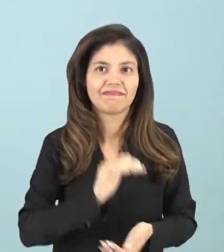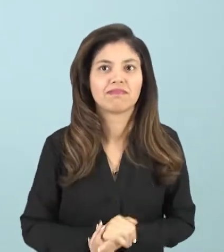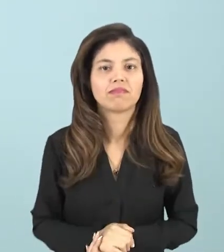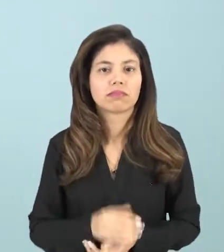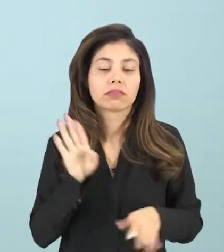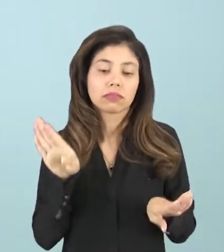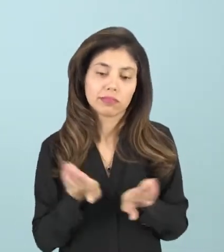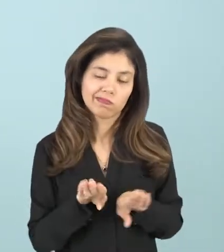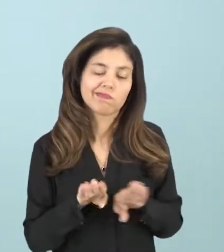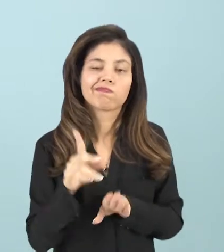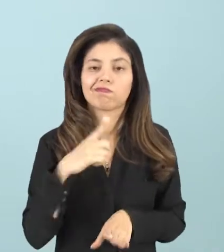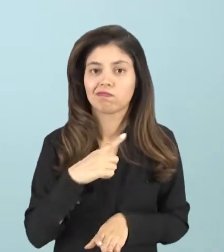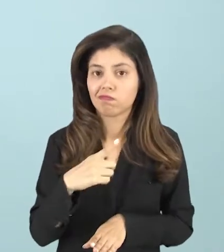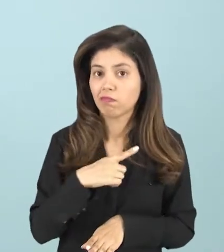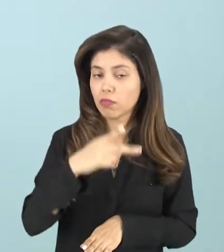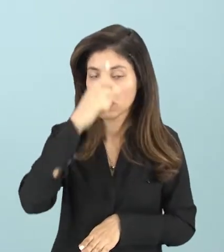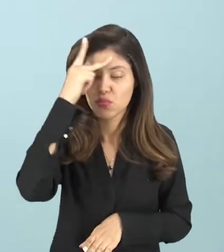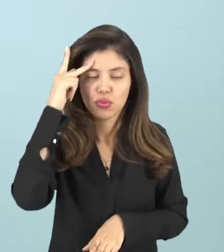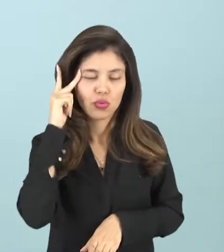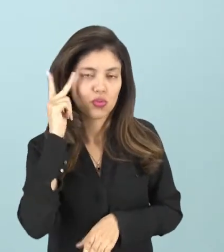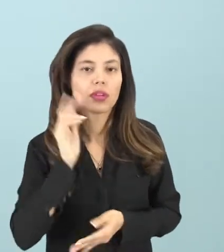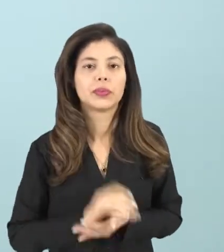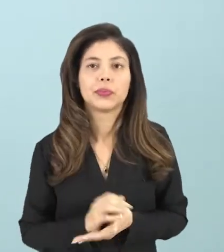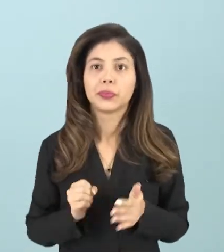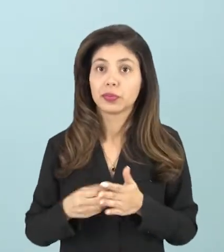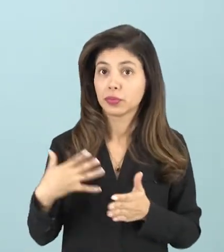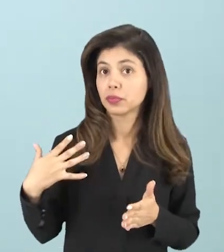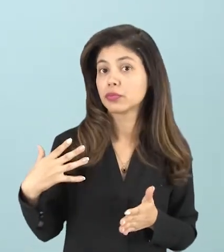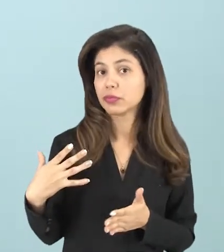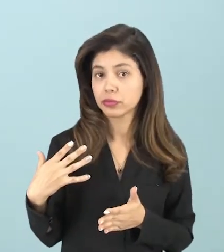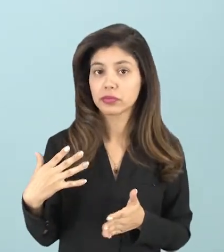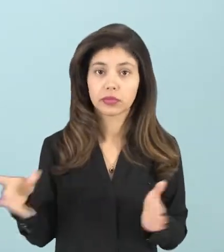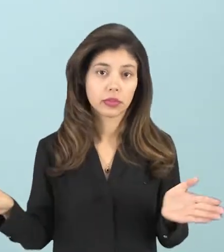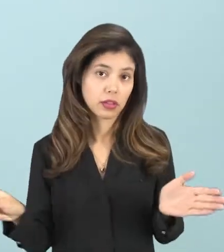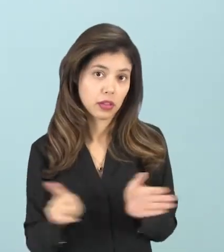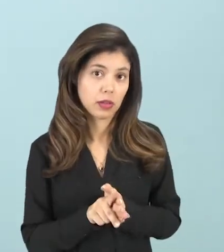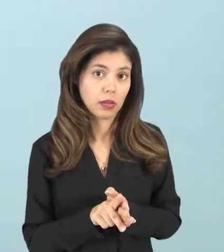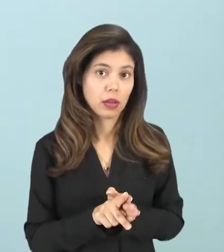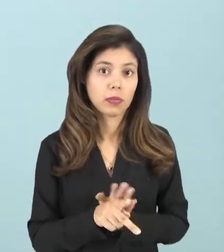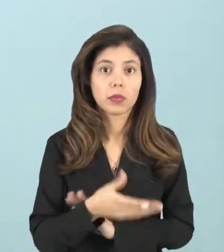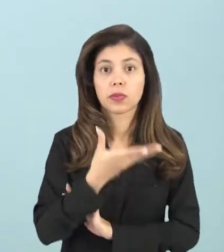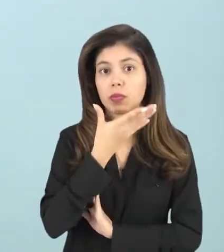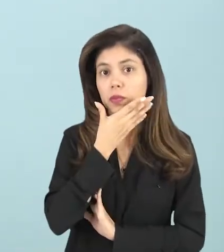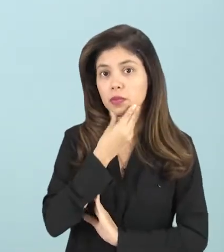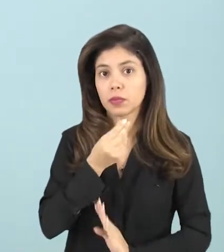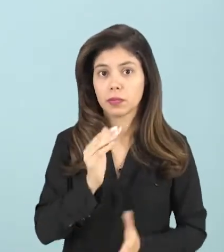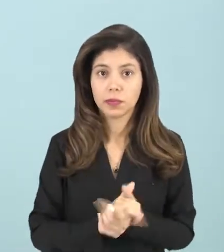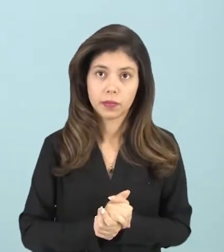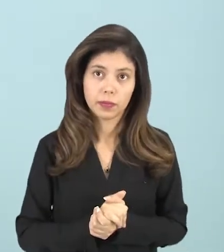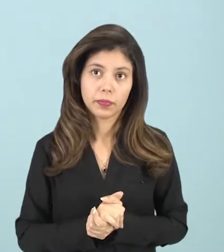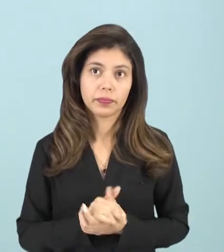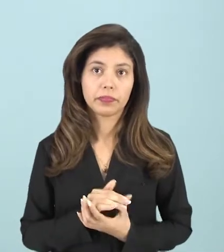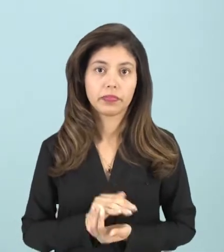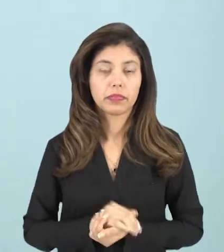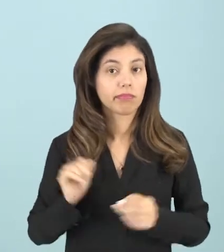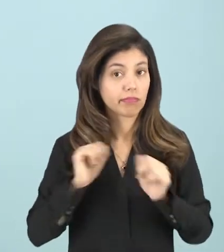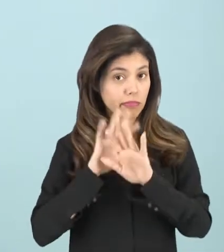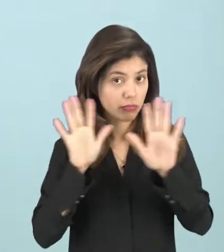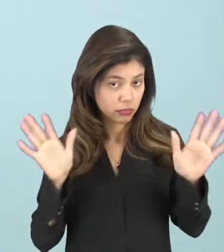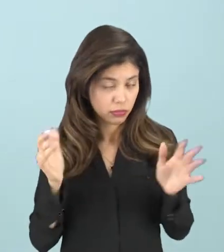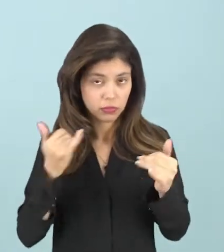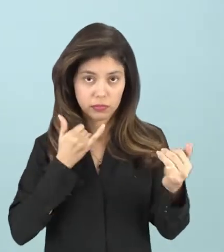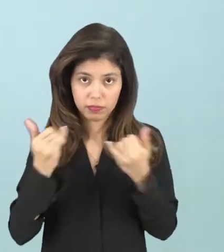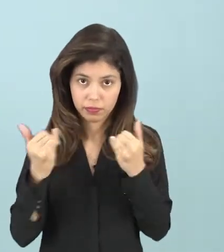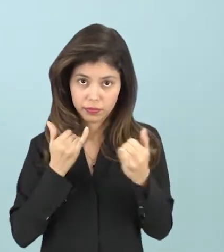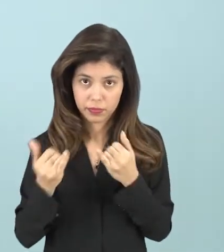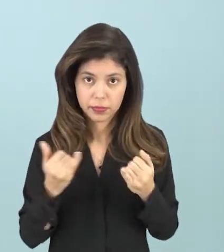E sendo que os seus agressores, muitas das vezes, são os seus companheiros. Estando esclarecido essas